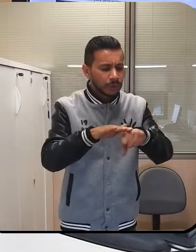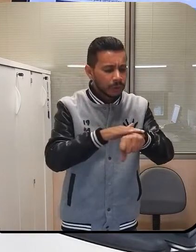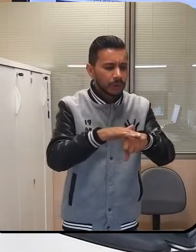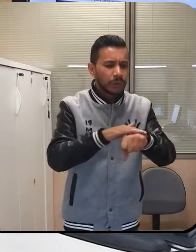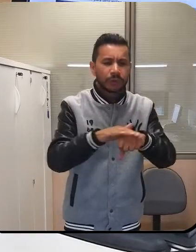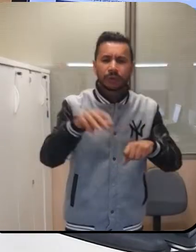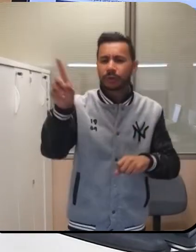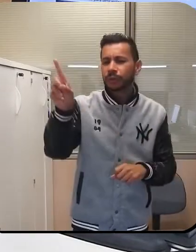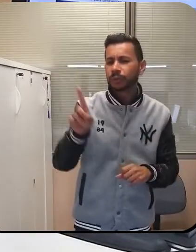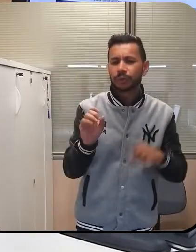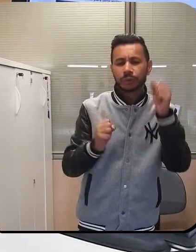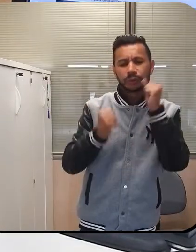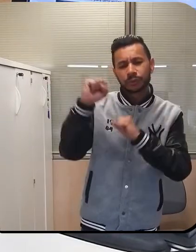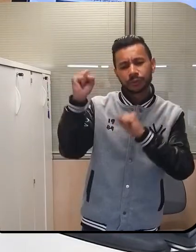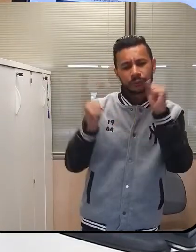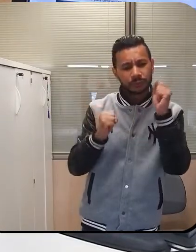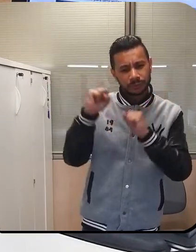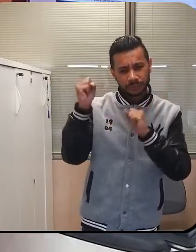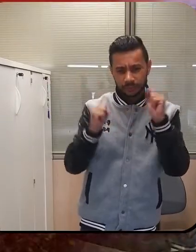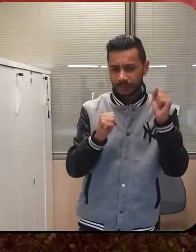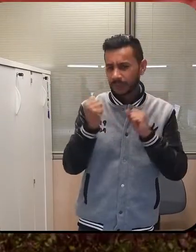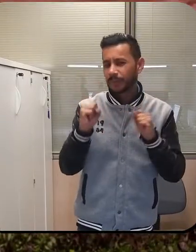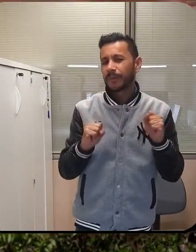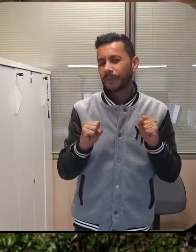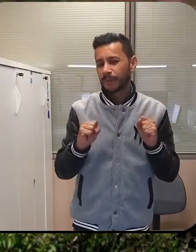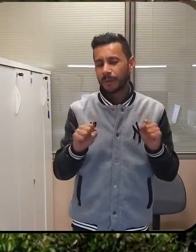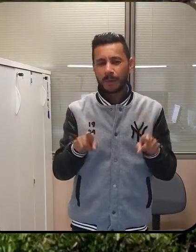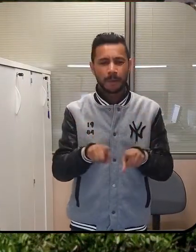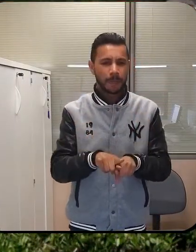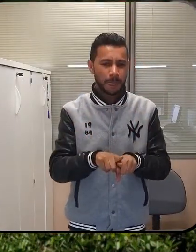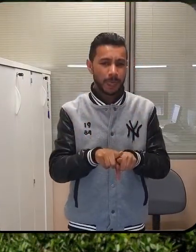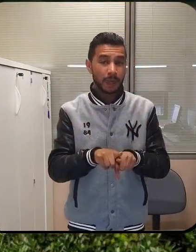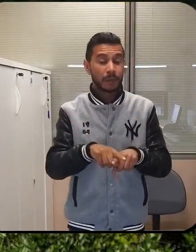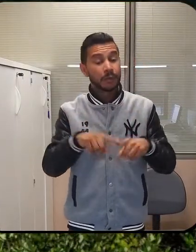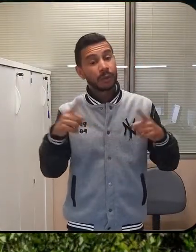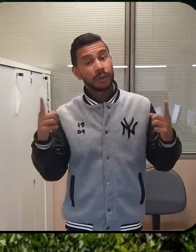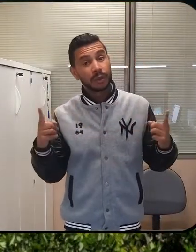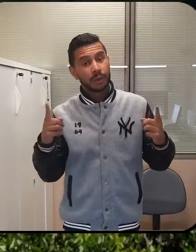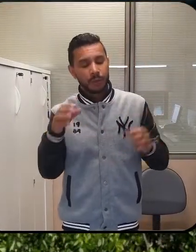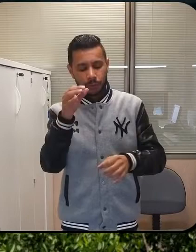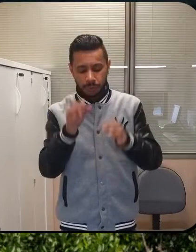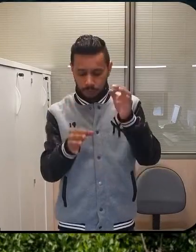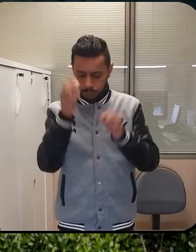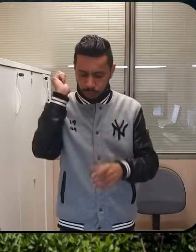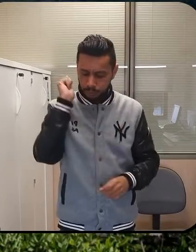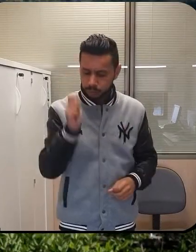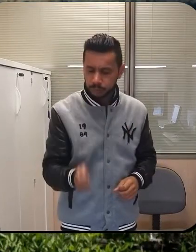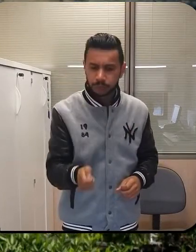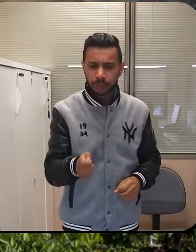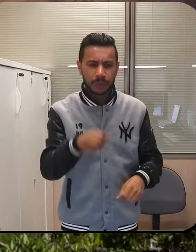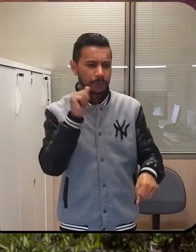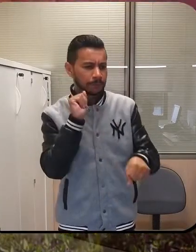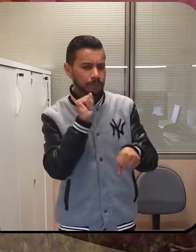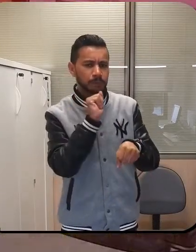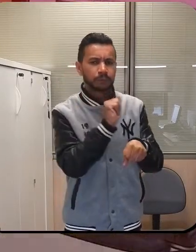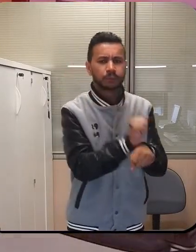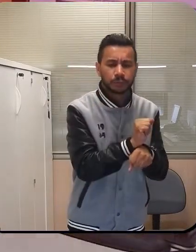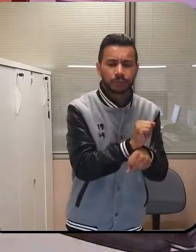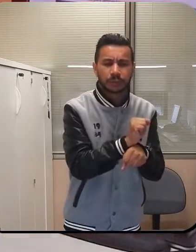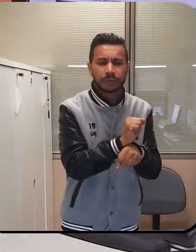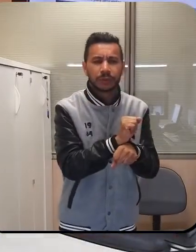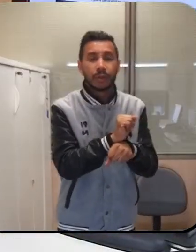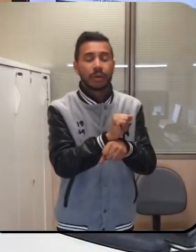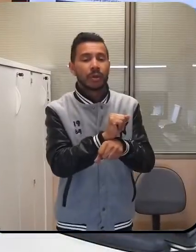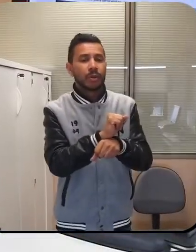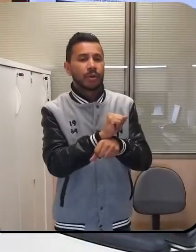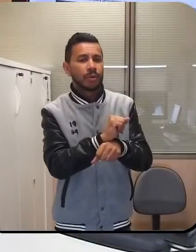nossos diretores nas fábricas. Bom, e o Supremo Tribunal Federal conseguiu barrar mais uma besteira que